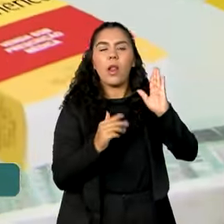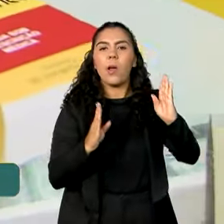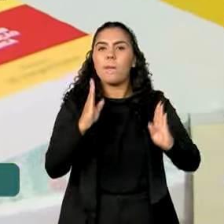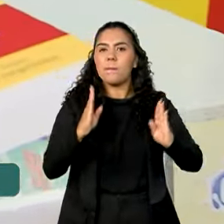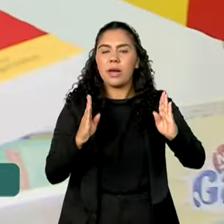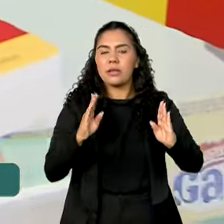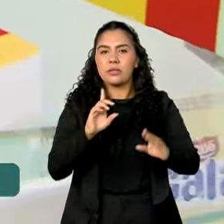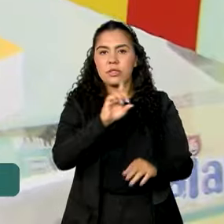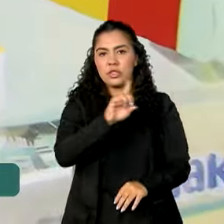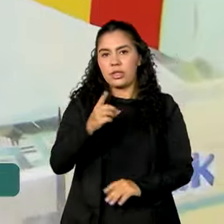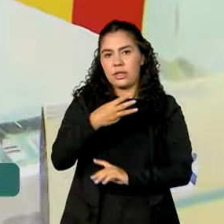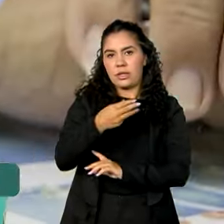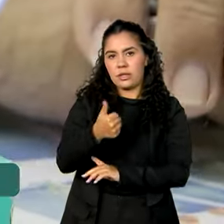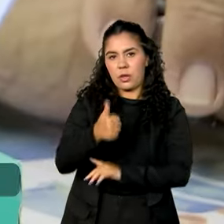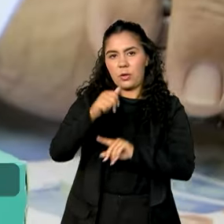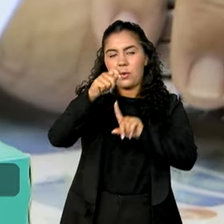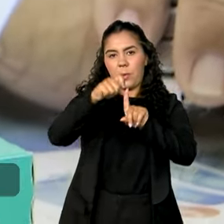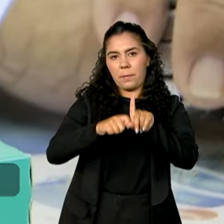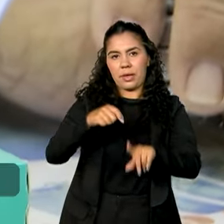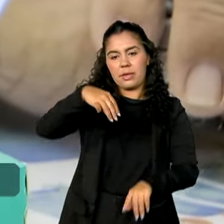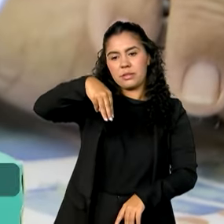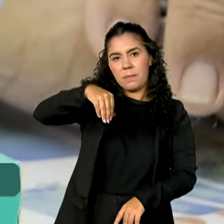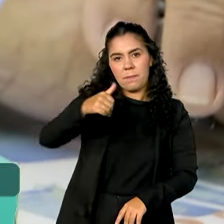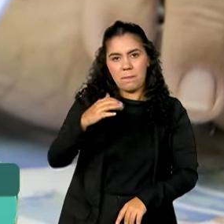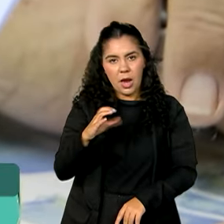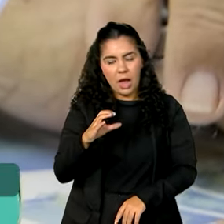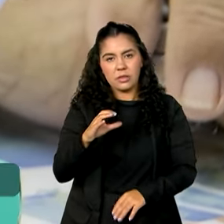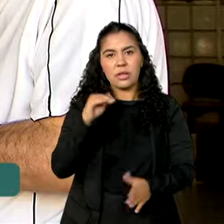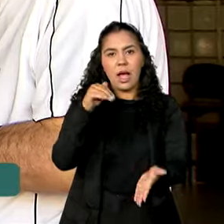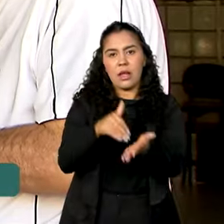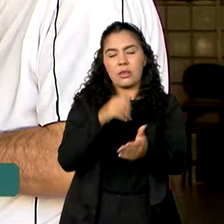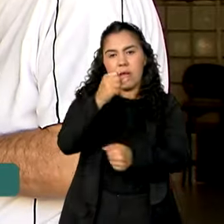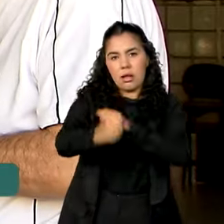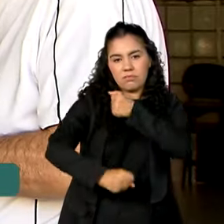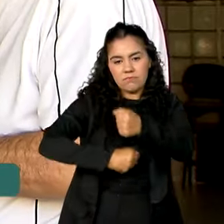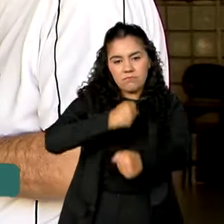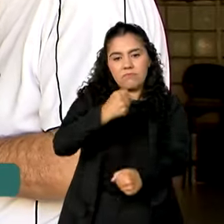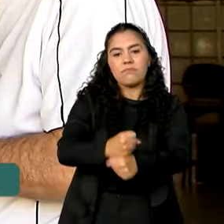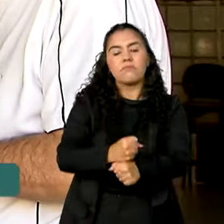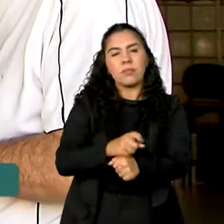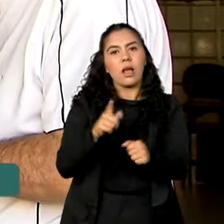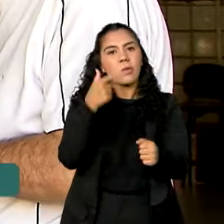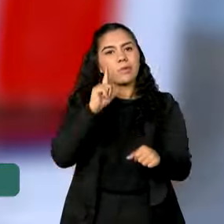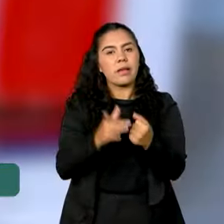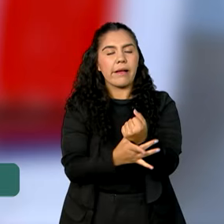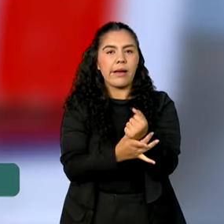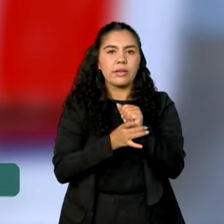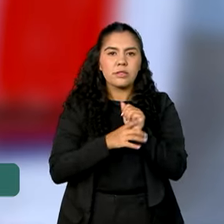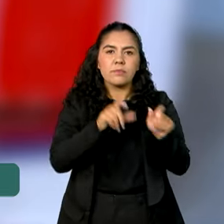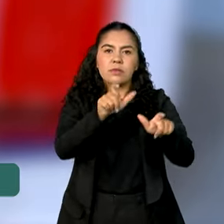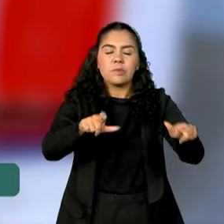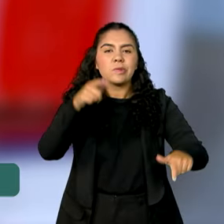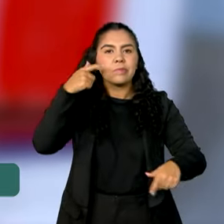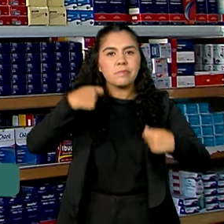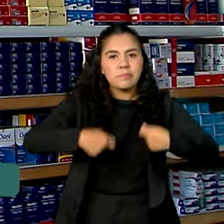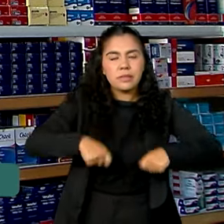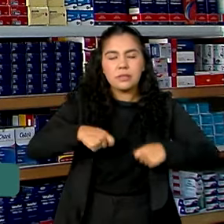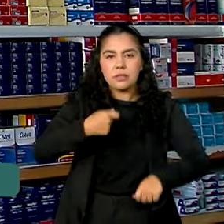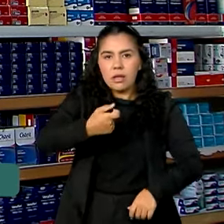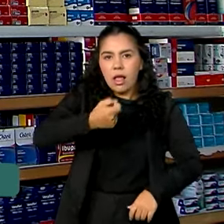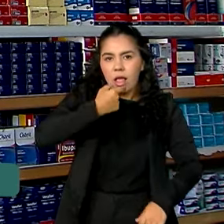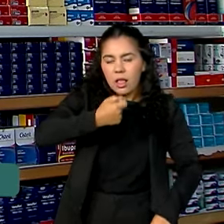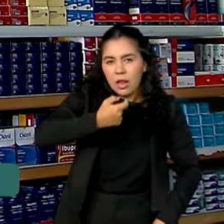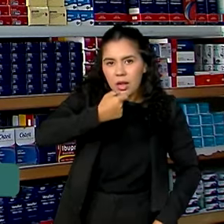março de 2025 e garante o direito à saúde para aquelas pessoas que importam medicamentos para uso pessoal.